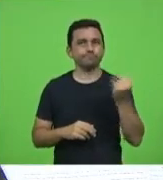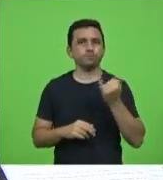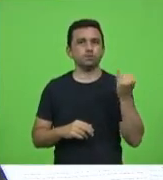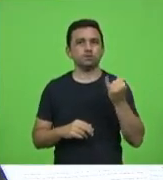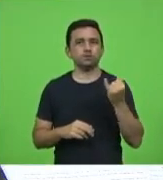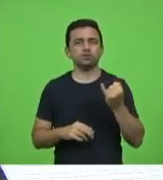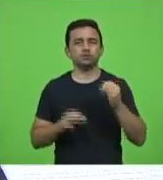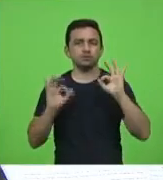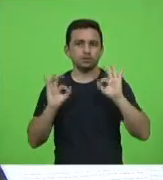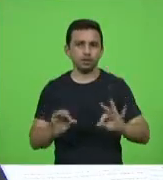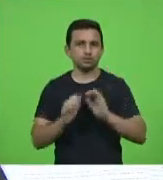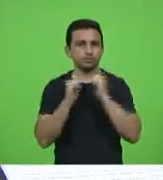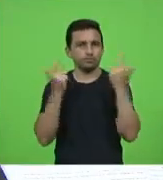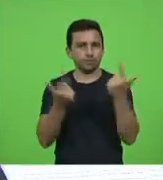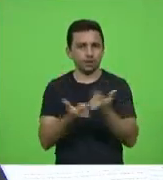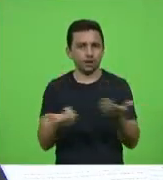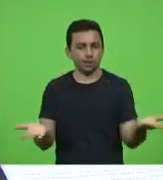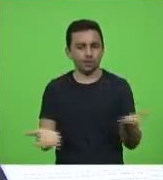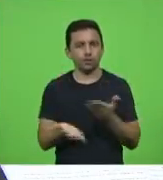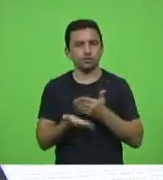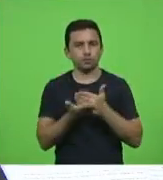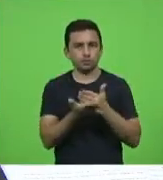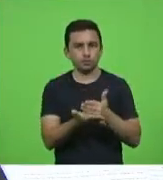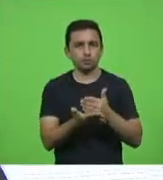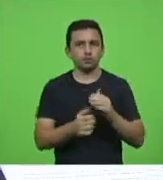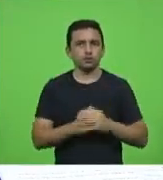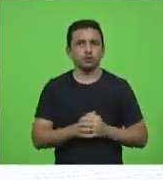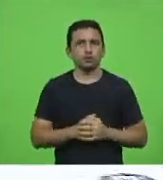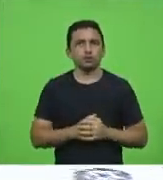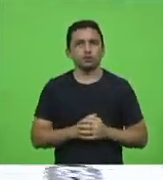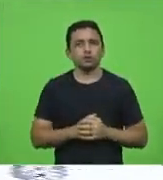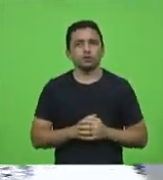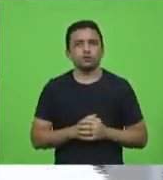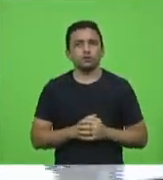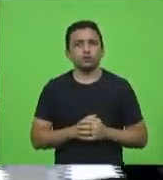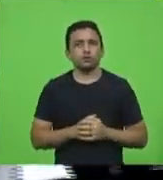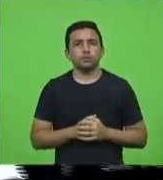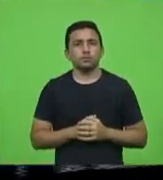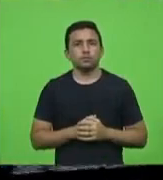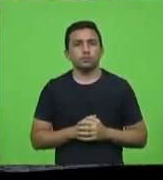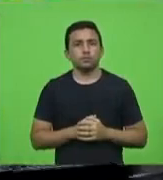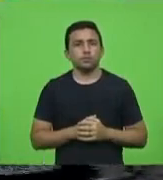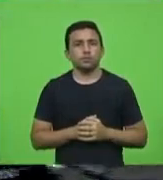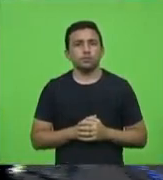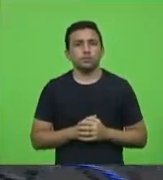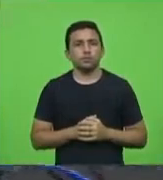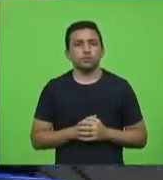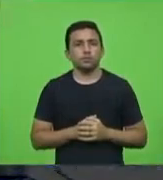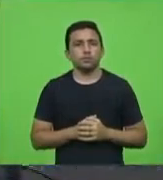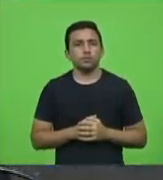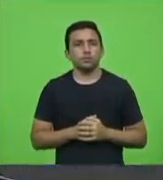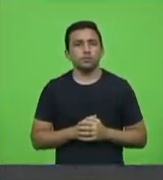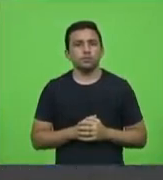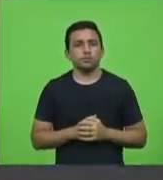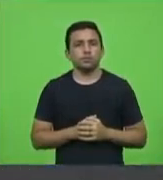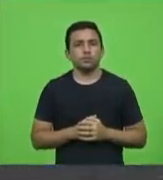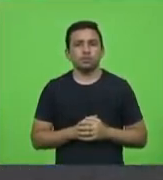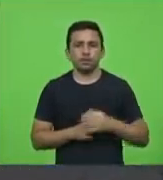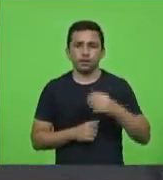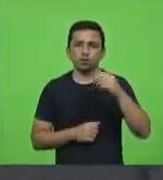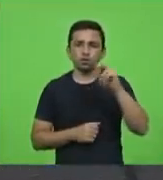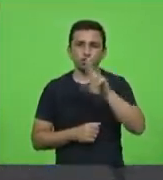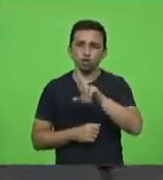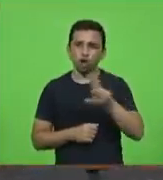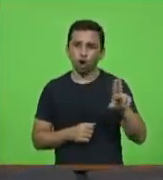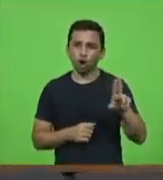certeza da Assembleia Legislativa senhor presidente penso que o nome recomeça é